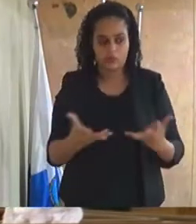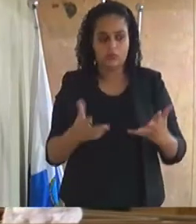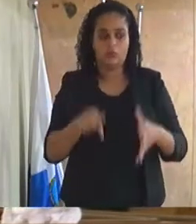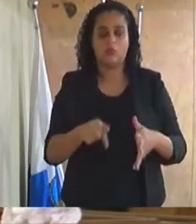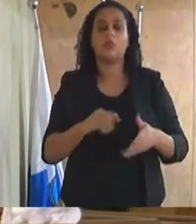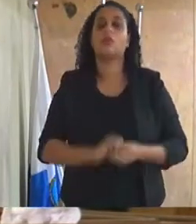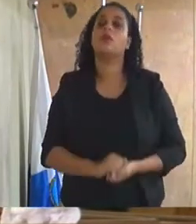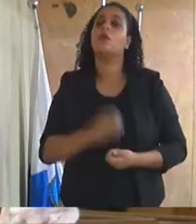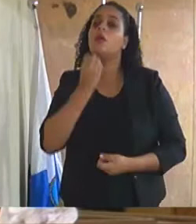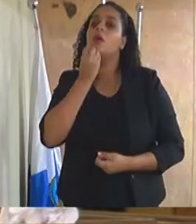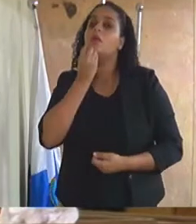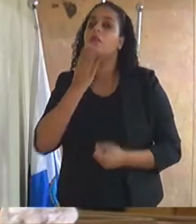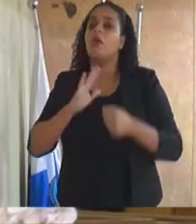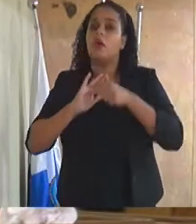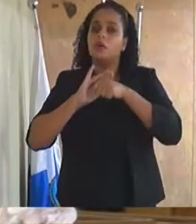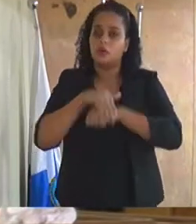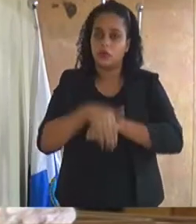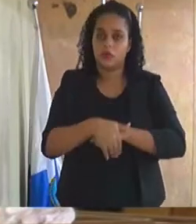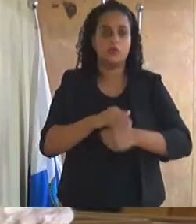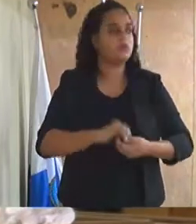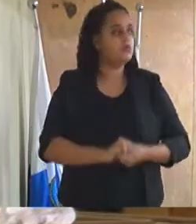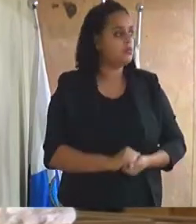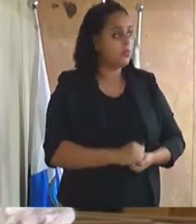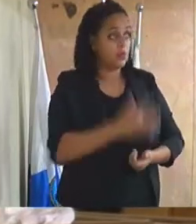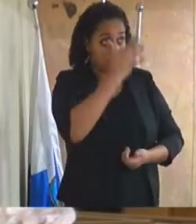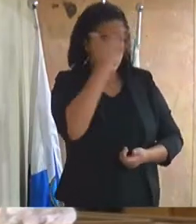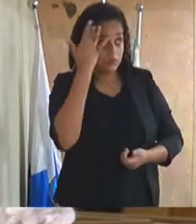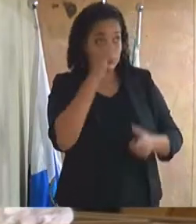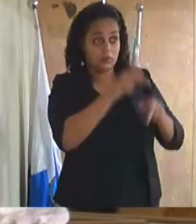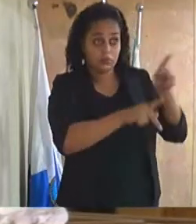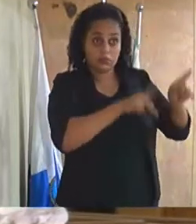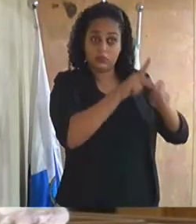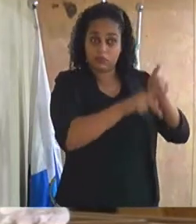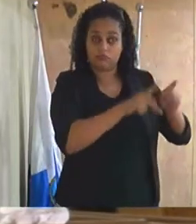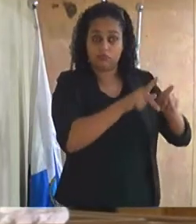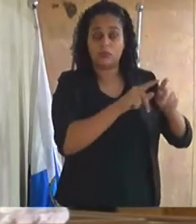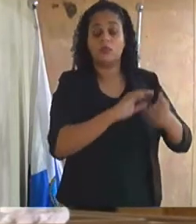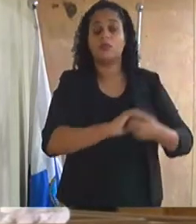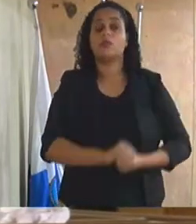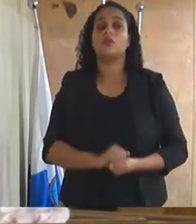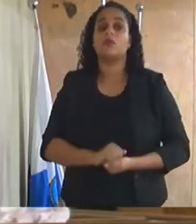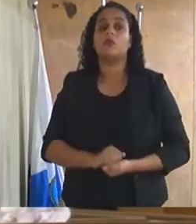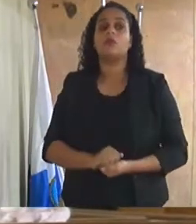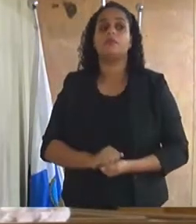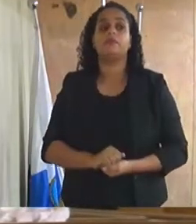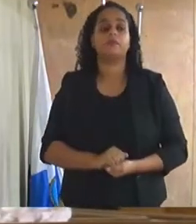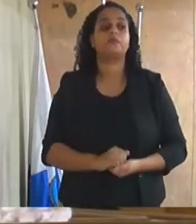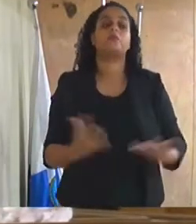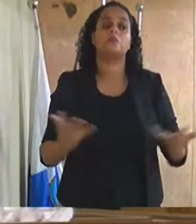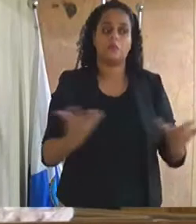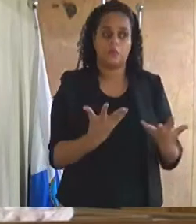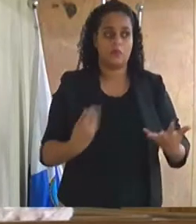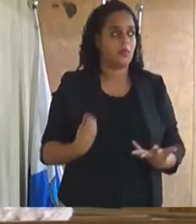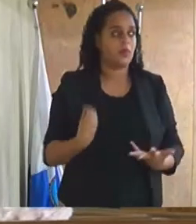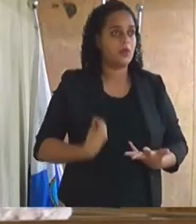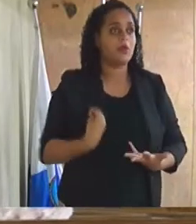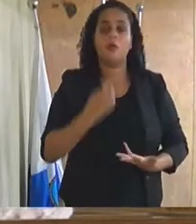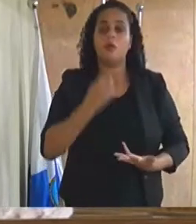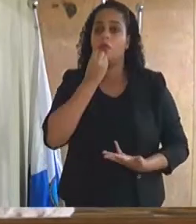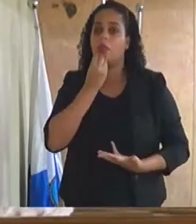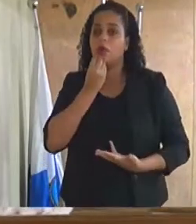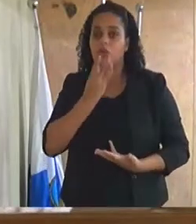boa noite ao público aqui presente, boa noite especial